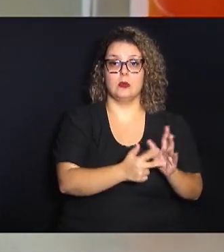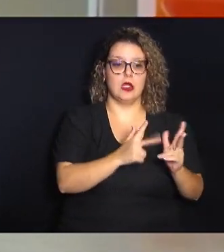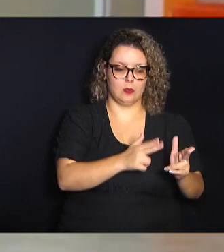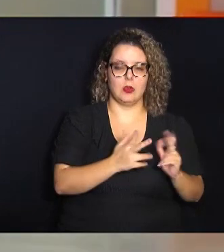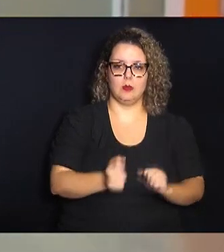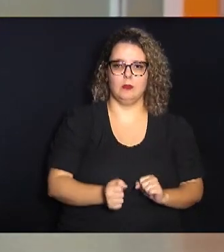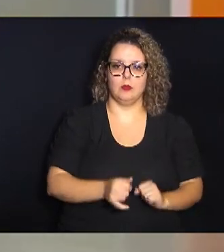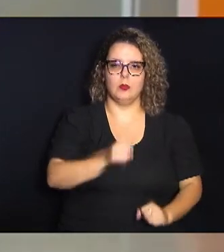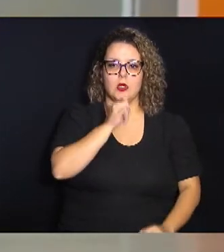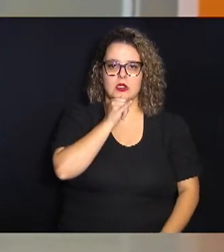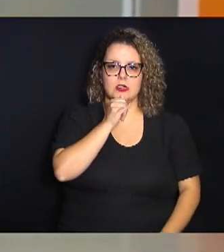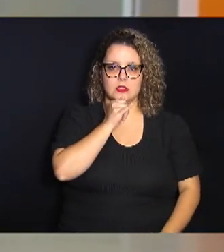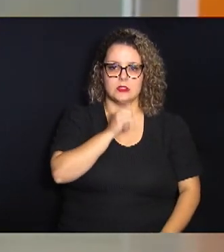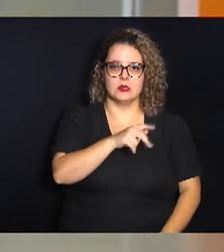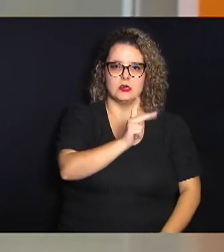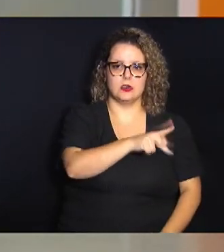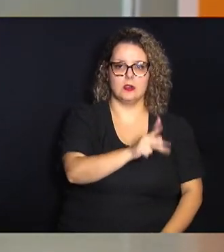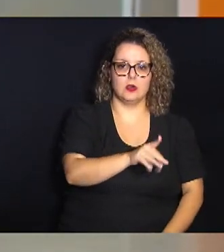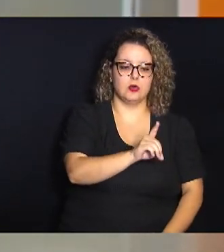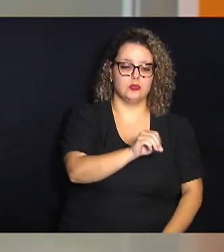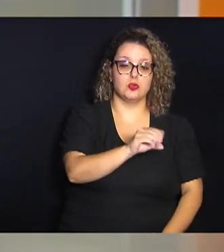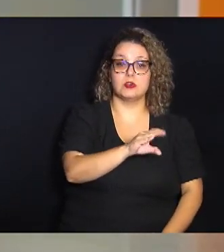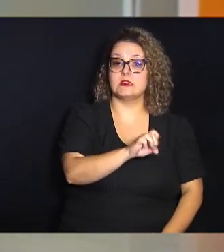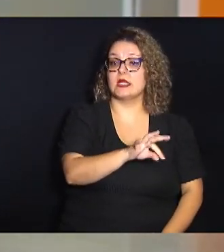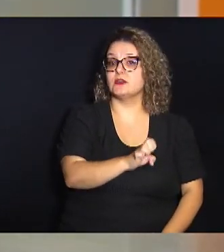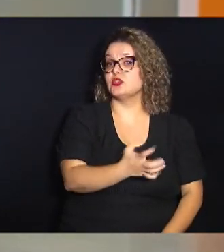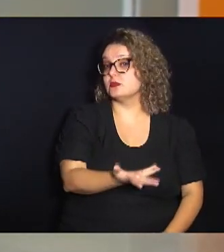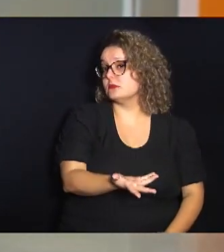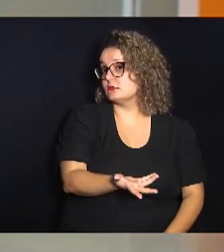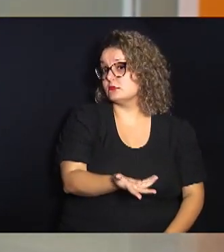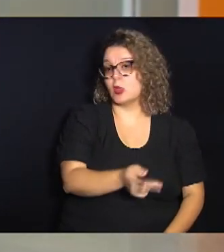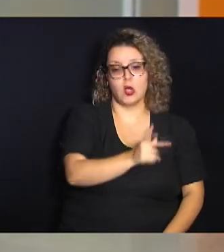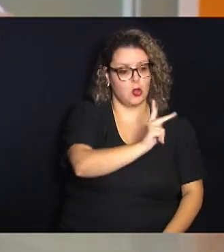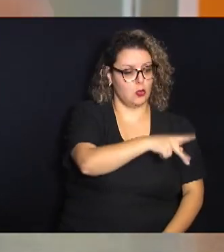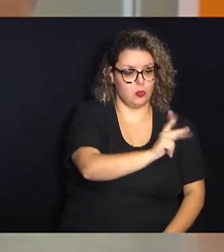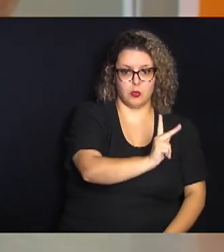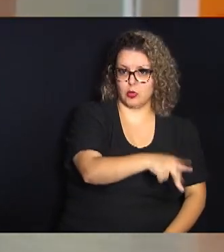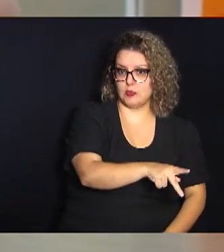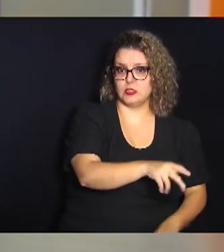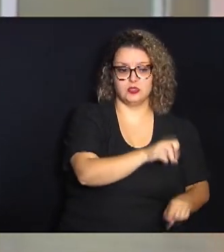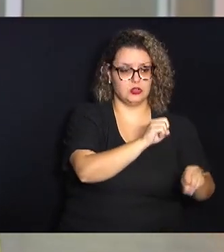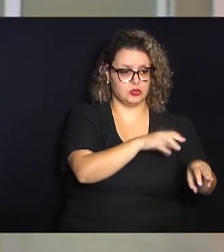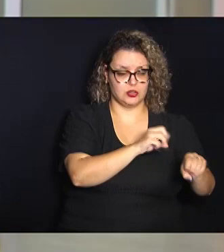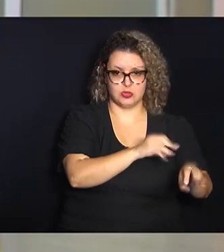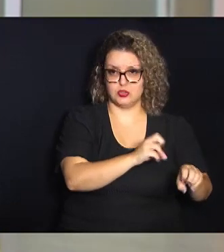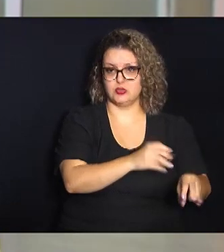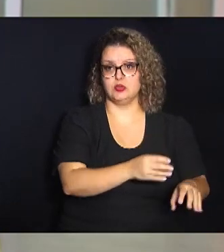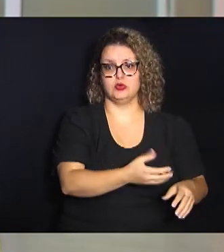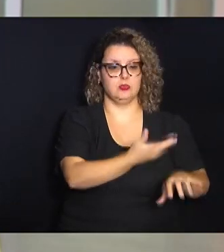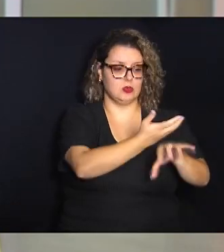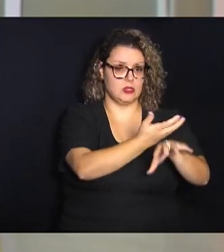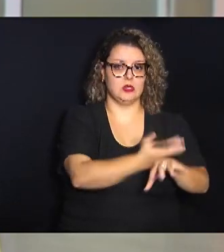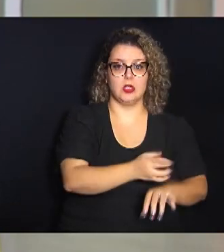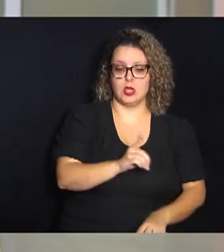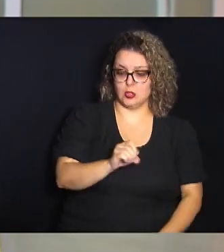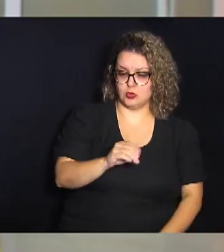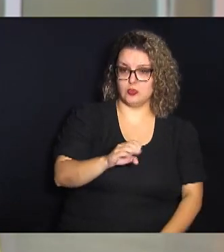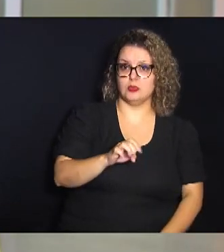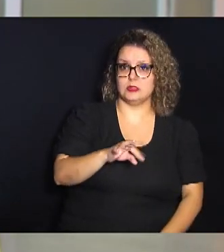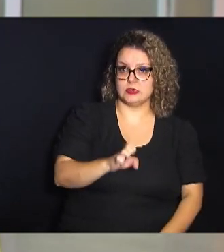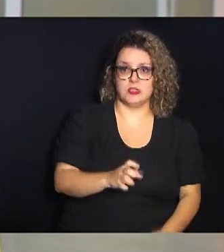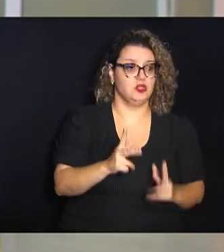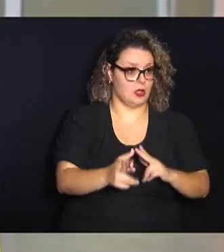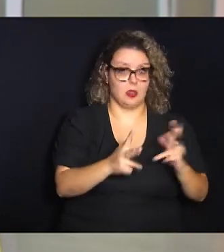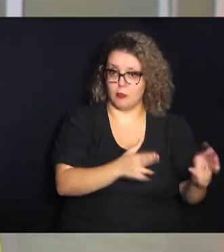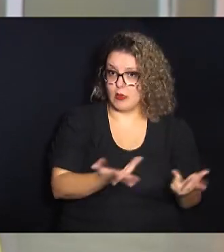exemplo professor e docente professor é aquele que está lecionando que ministra uma disciplina e docente é exatamente a